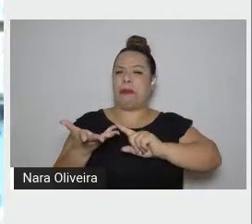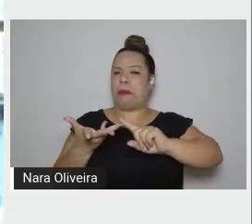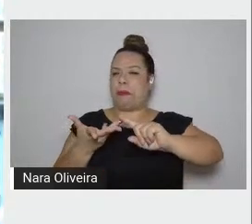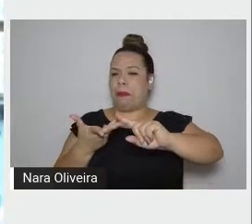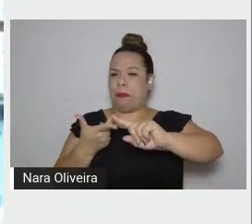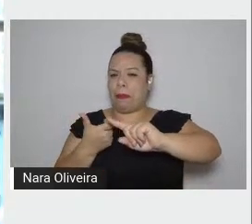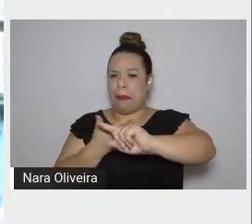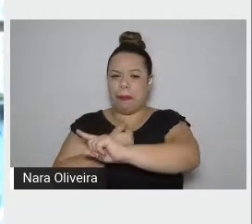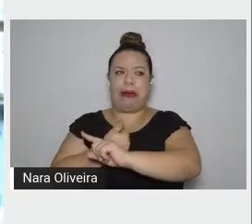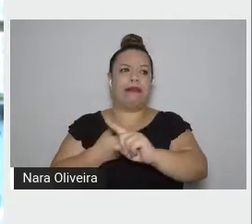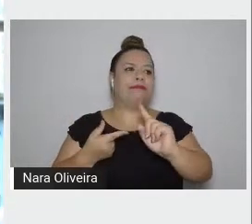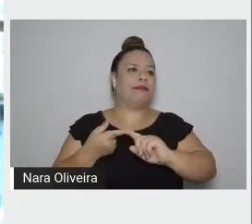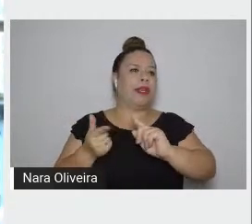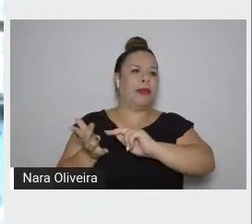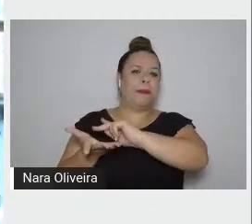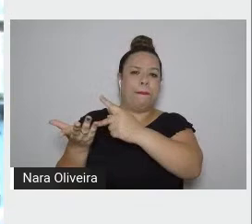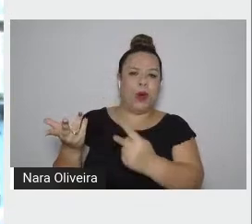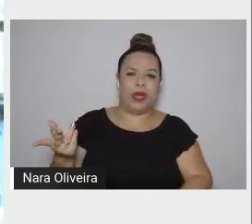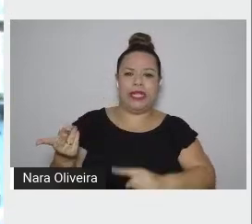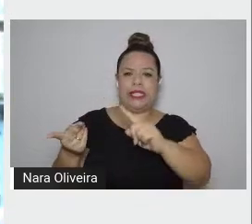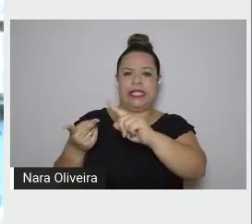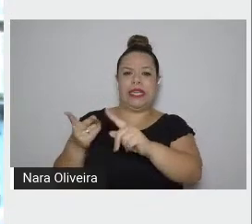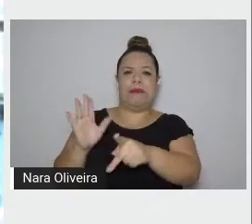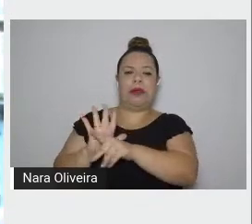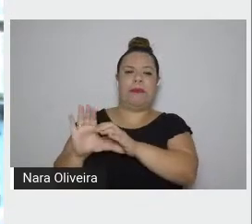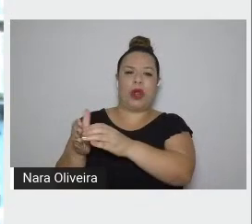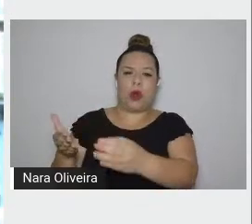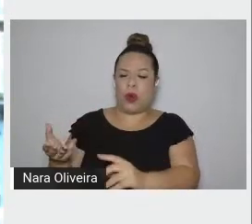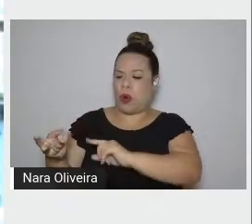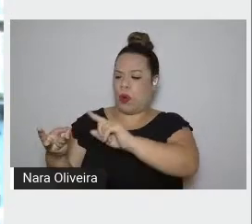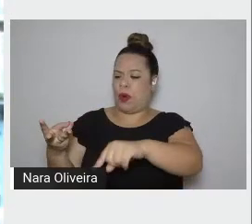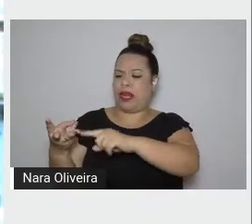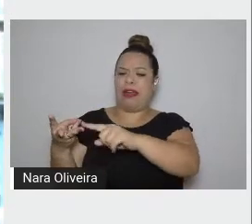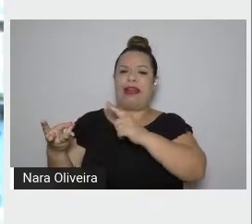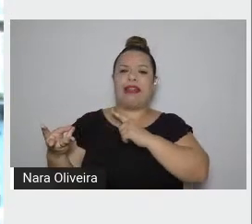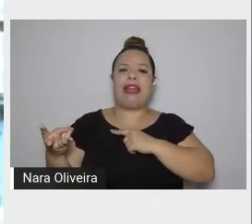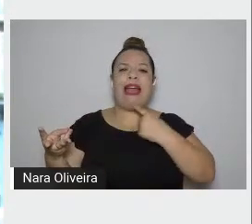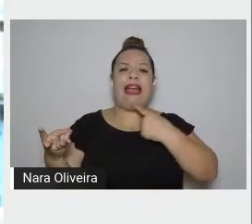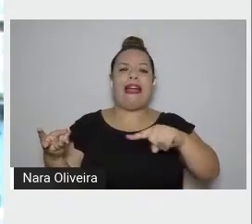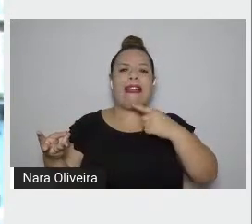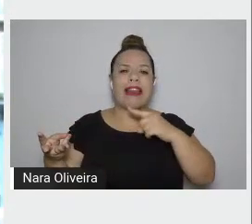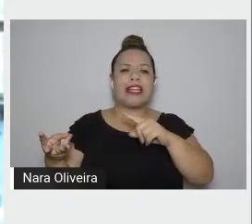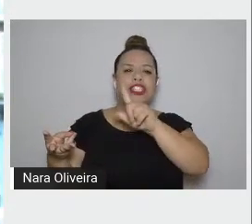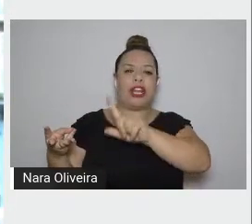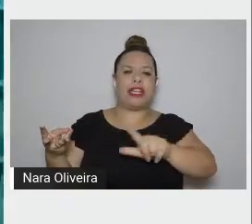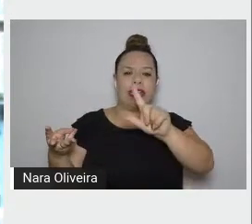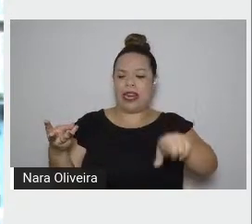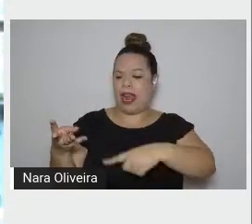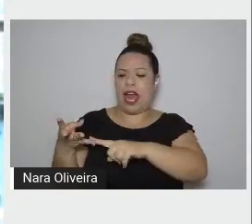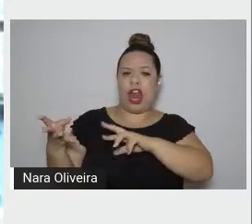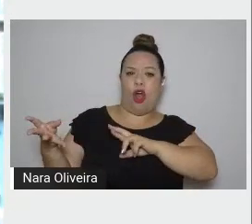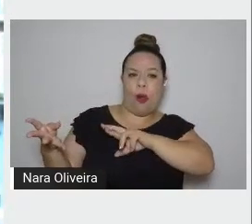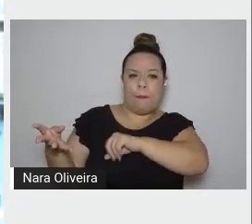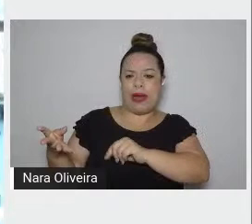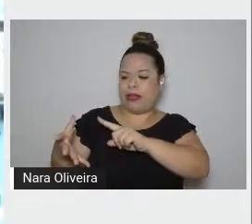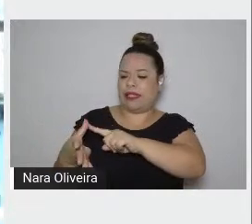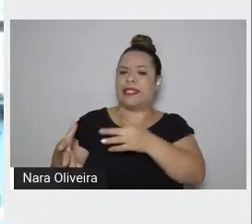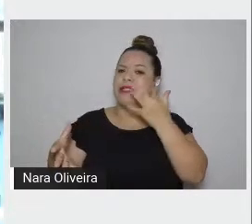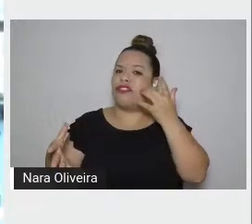Poesia, crônica, crítica literária, romance, teatro, diário, memórias,